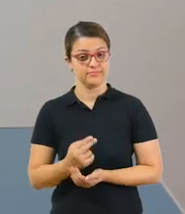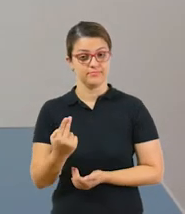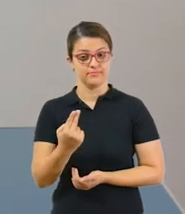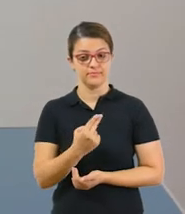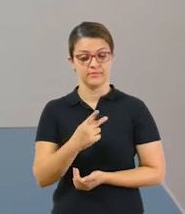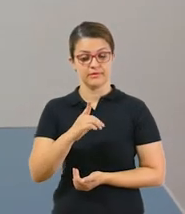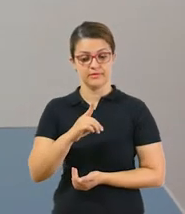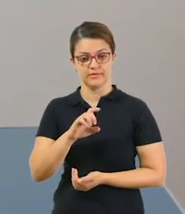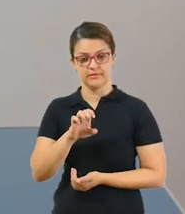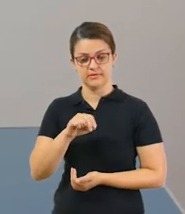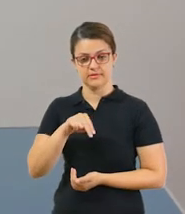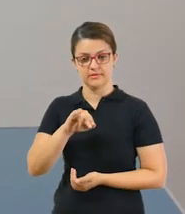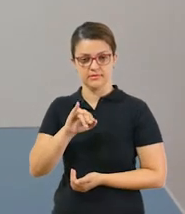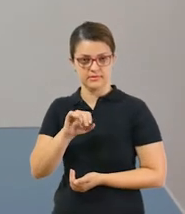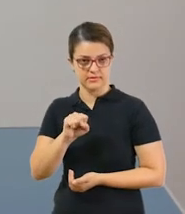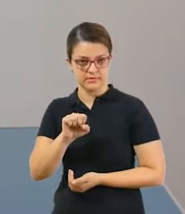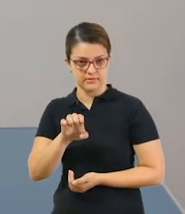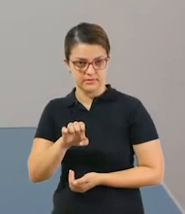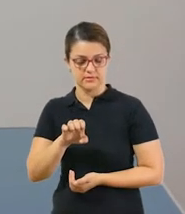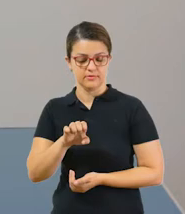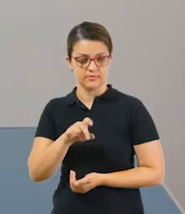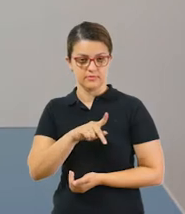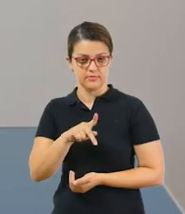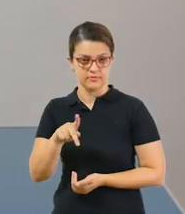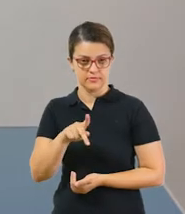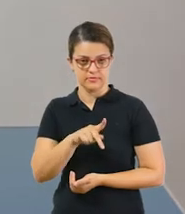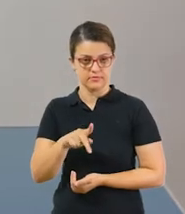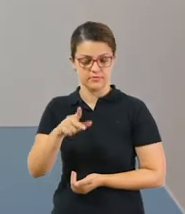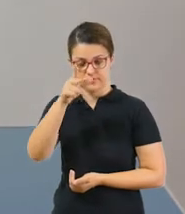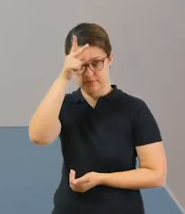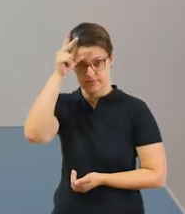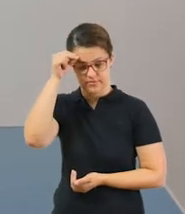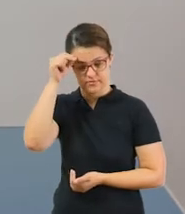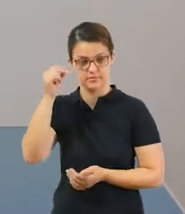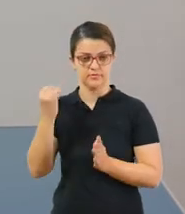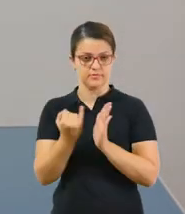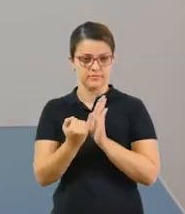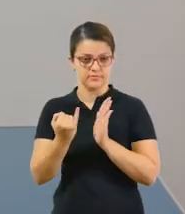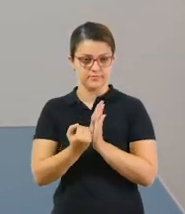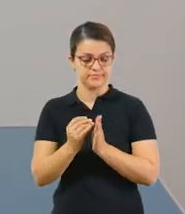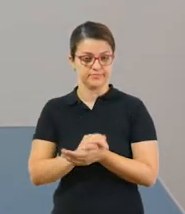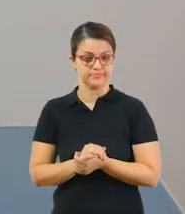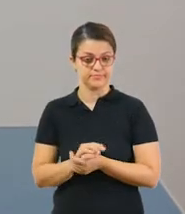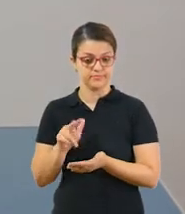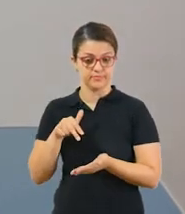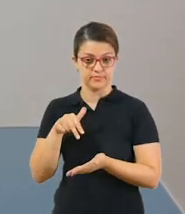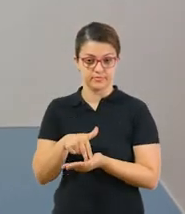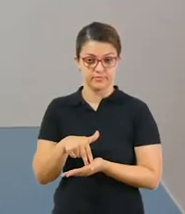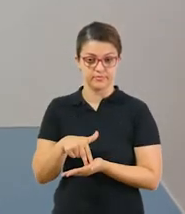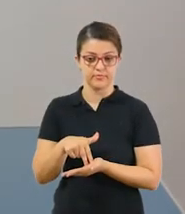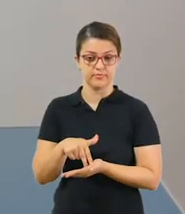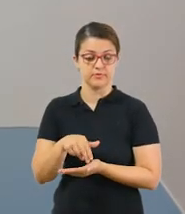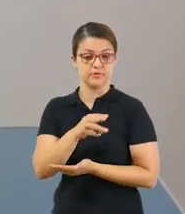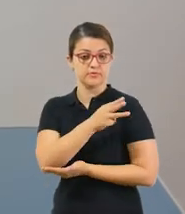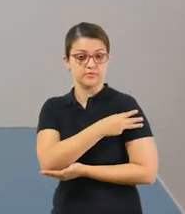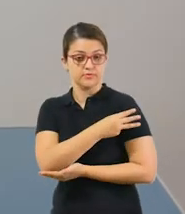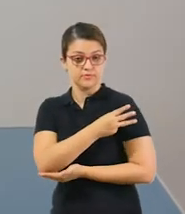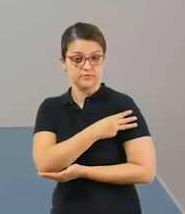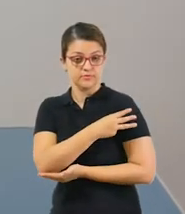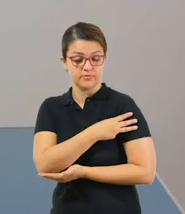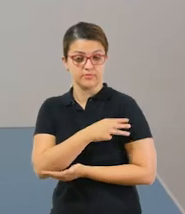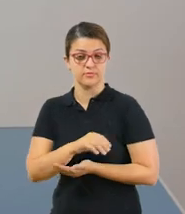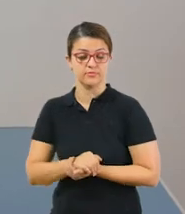Olá, meu nome é Lenice, eu sou professora da Rede Municipal de Itapevi e essa semana vim apresentar para vocês as atividades